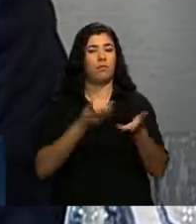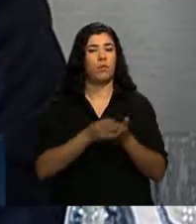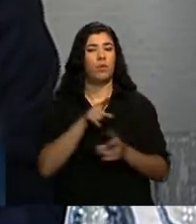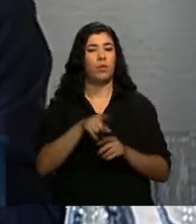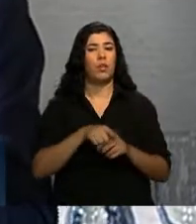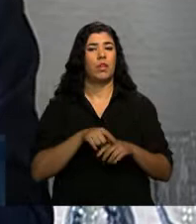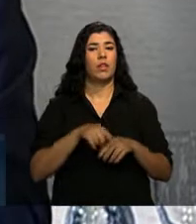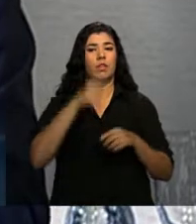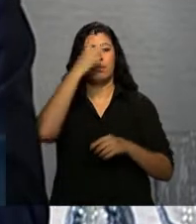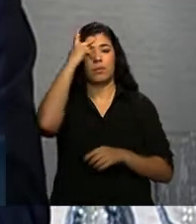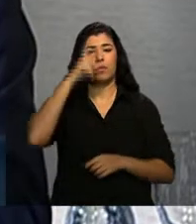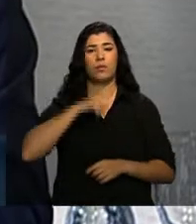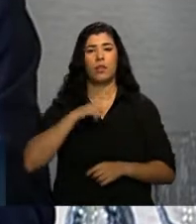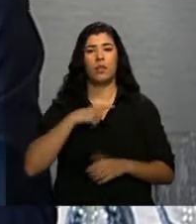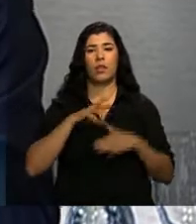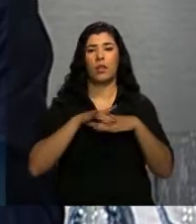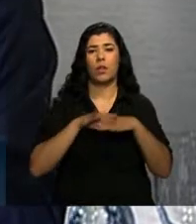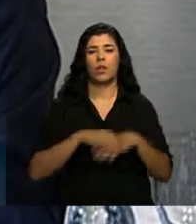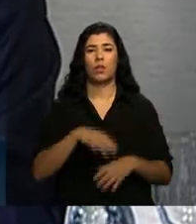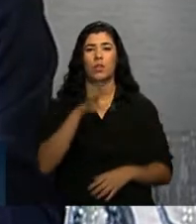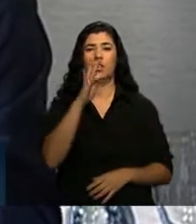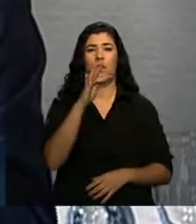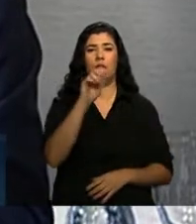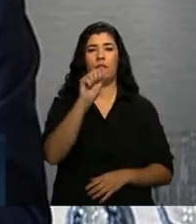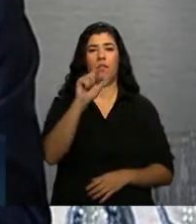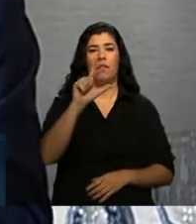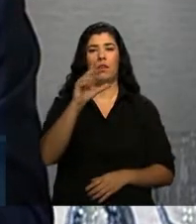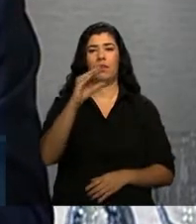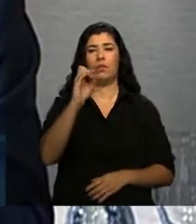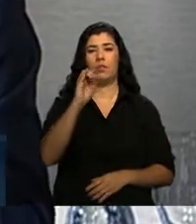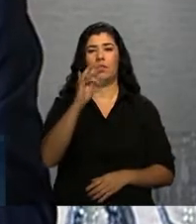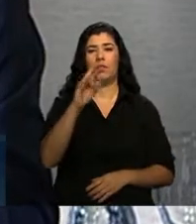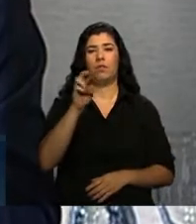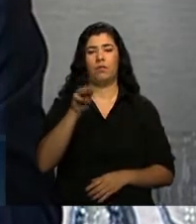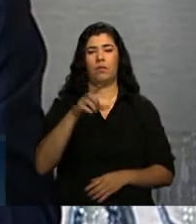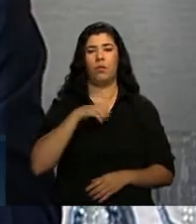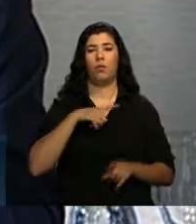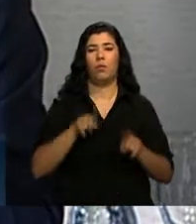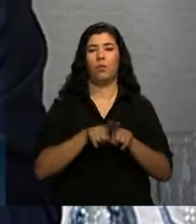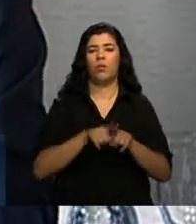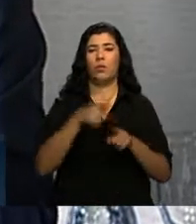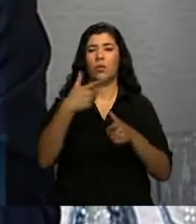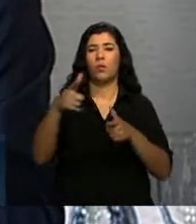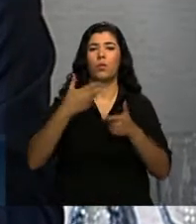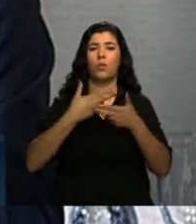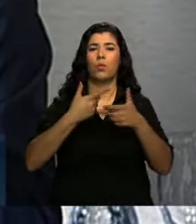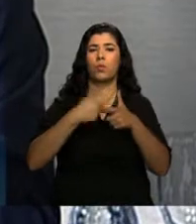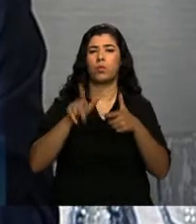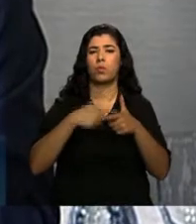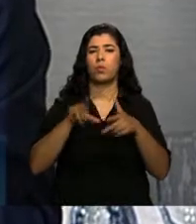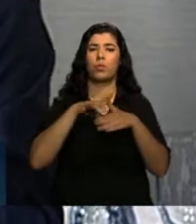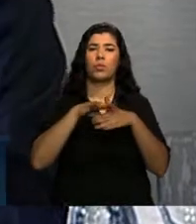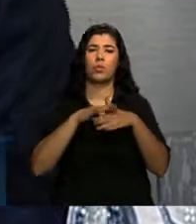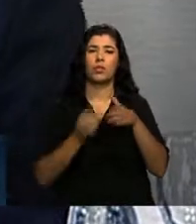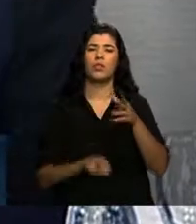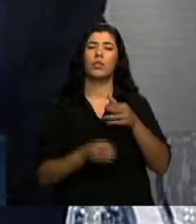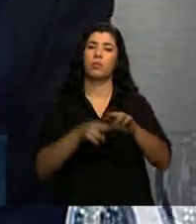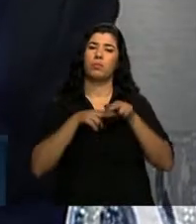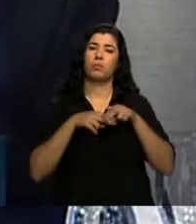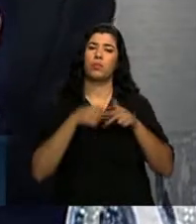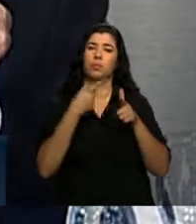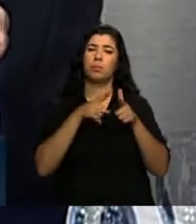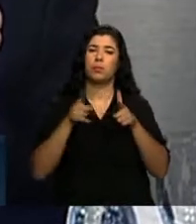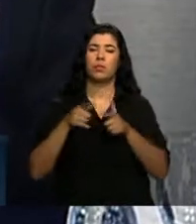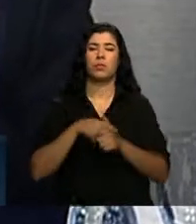de fosforo e outras hemoglobinopatias. Que resultou no Programa Nacional de Atenção Integral, e que todos conhecem o sucesso que é, inclusive, com